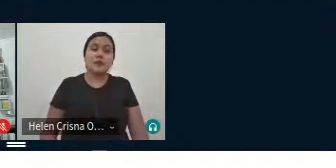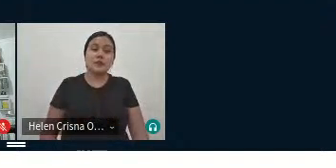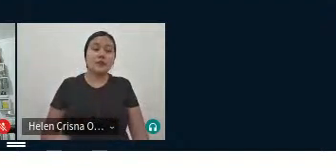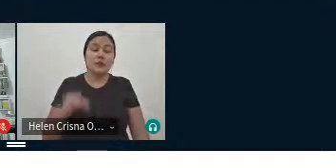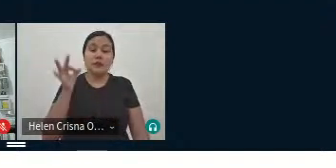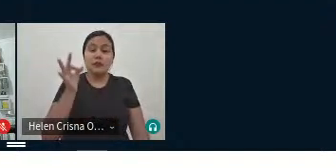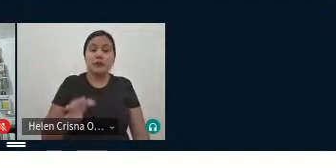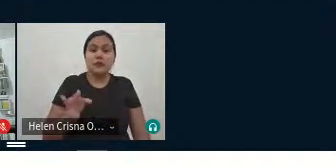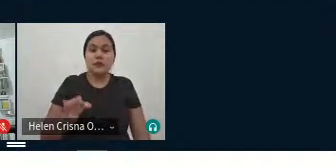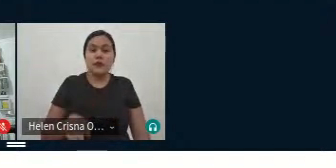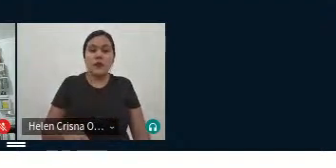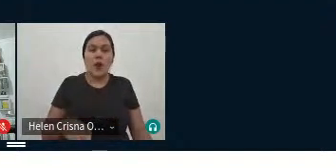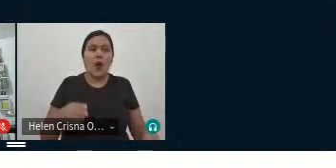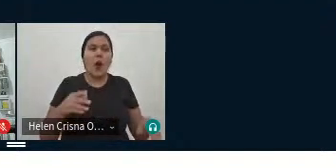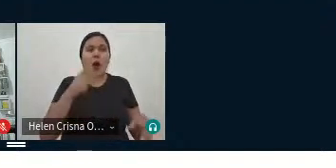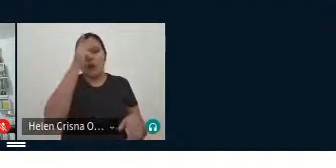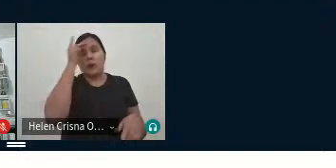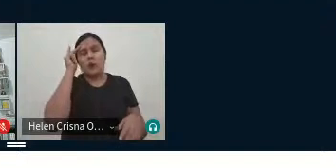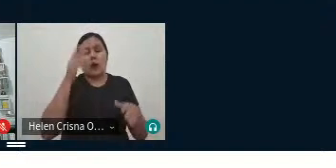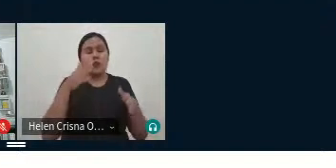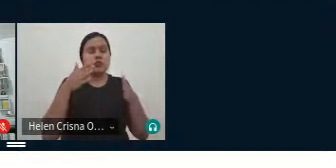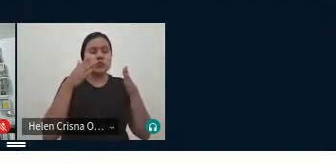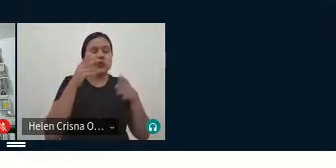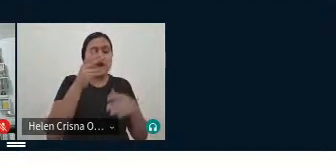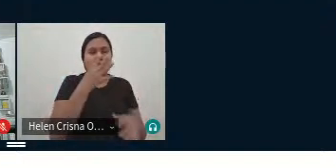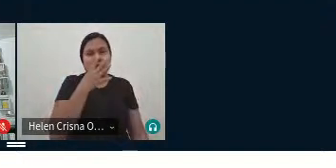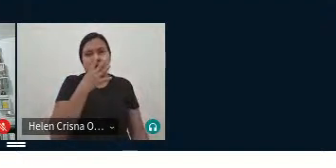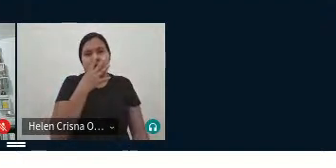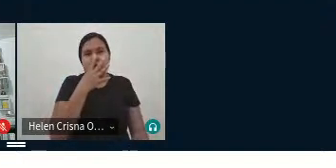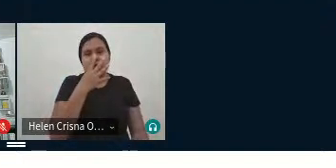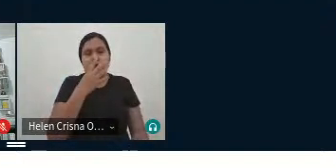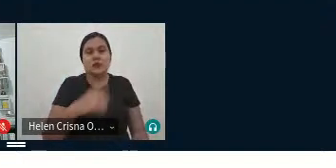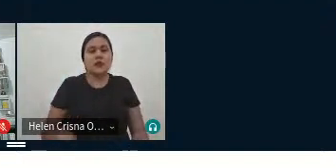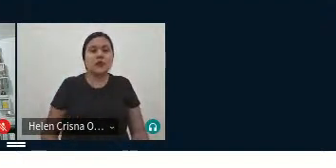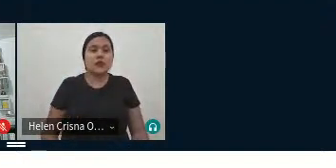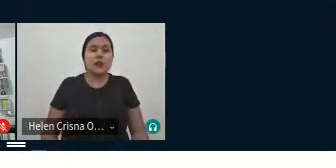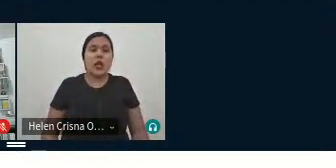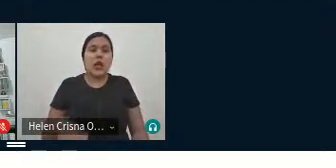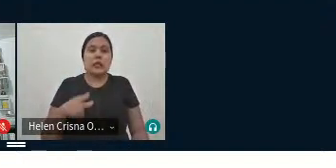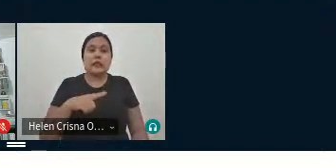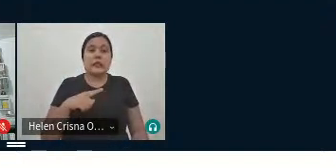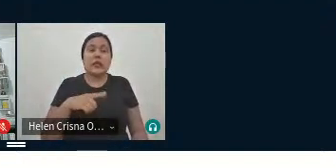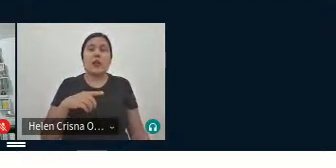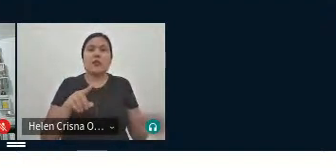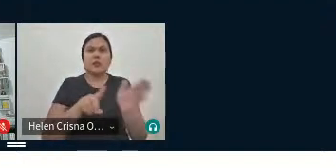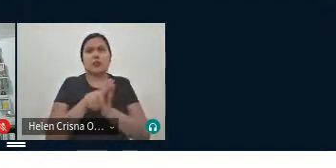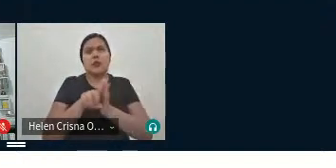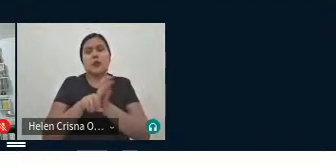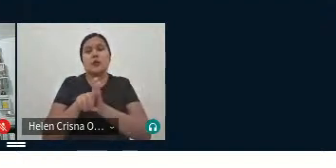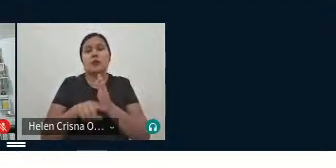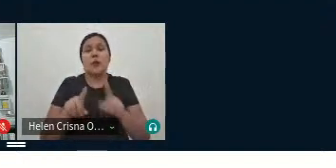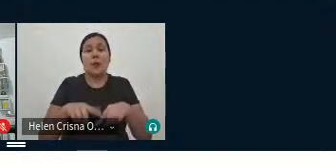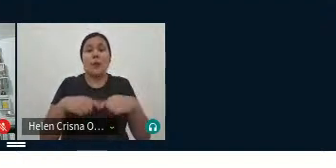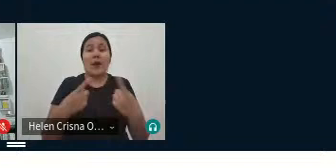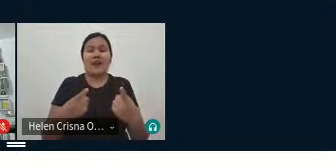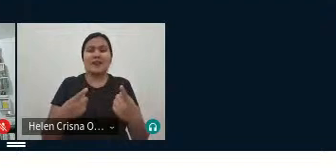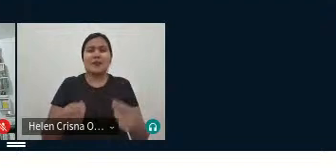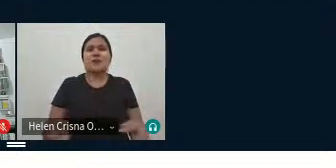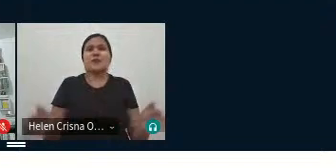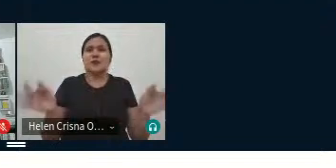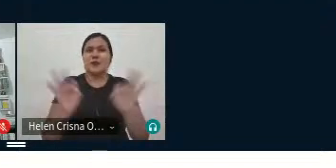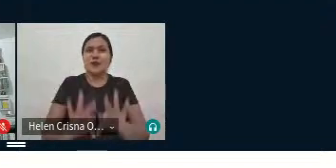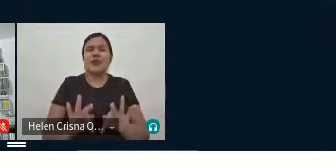o público que está assistindo tem aqui algumas, alguns questionamentos, mas nós vamos deixar para o final,